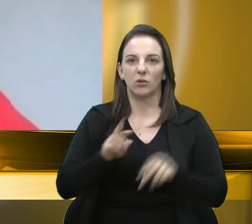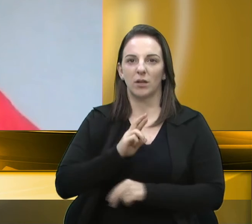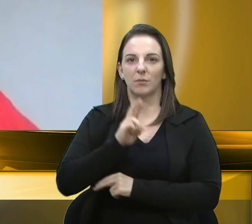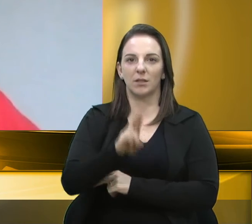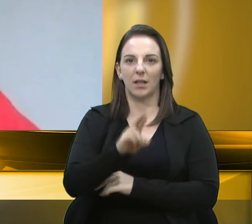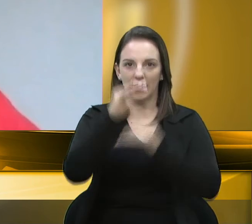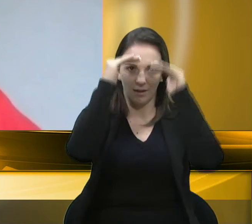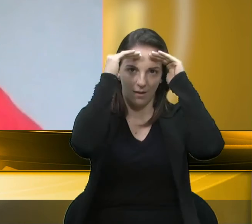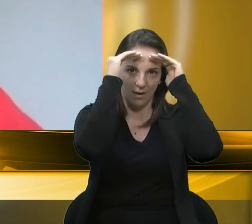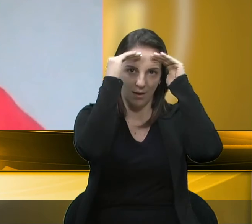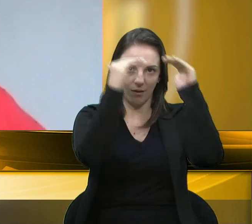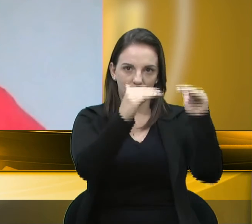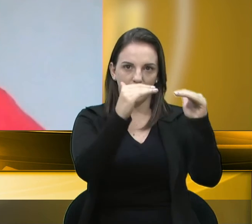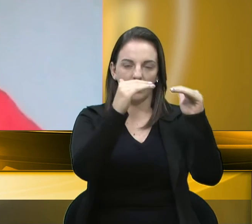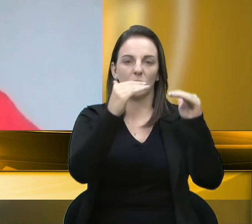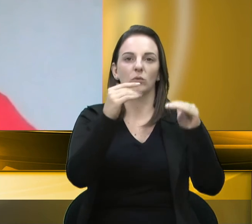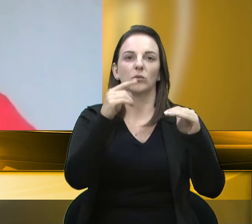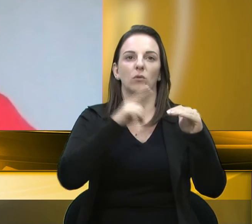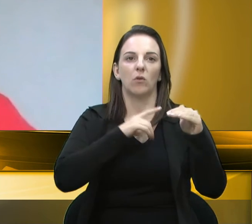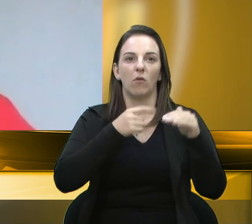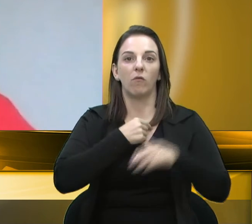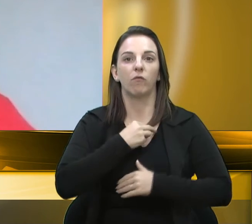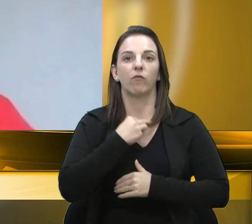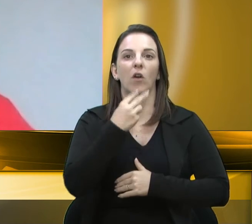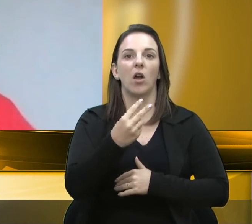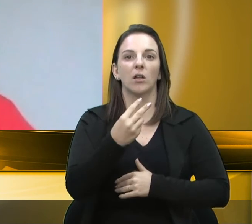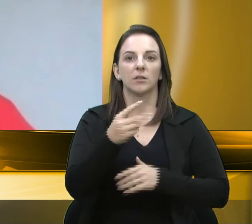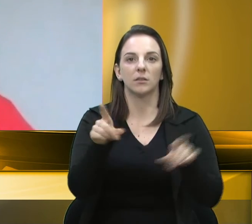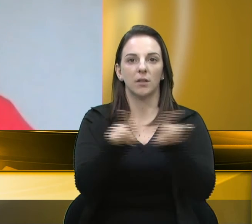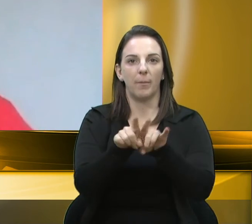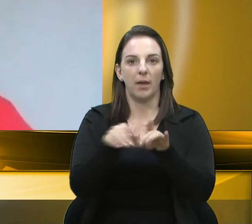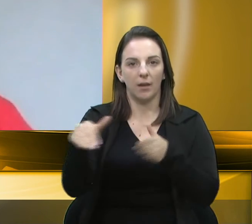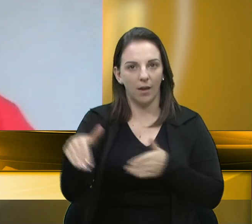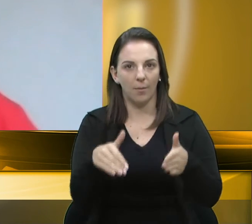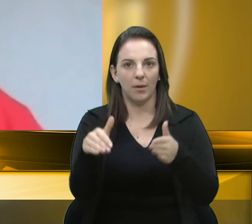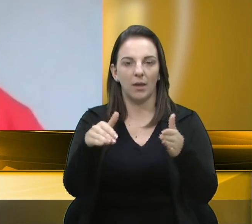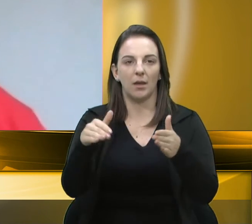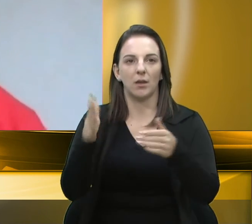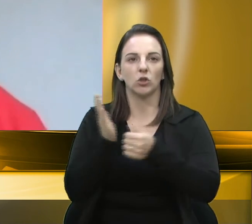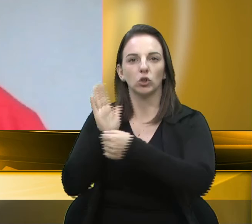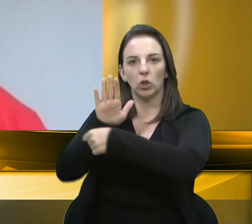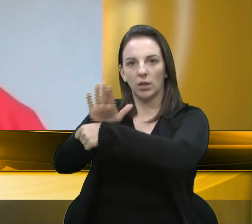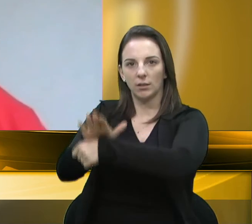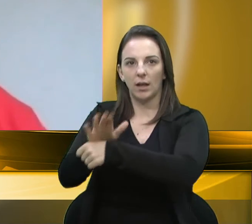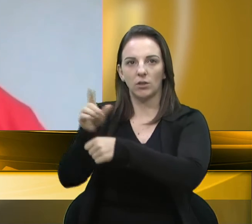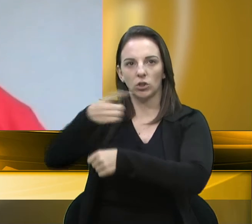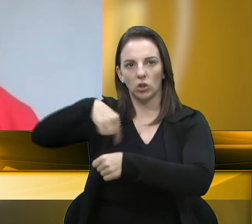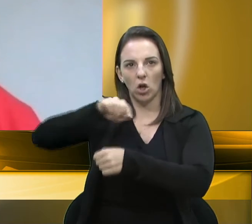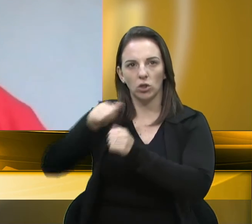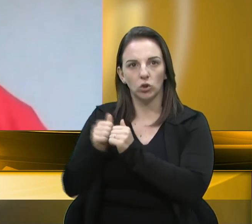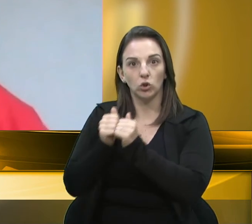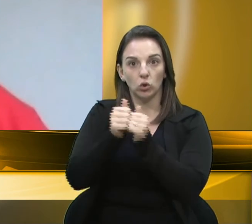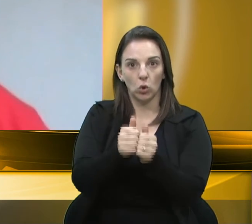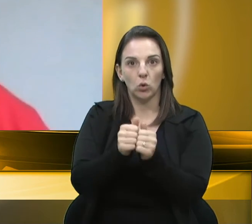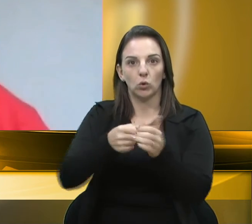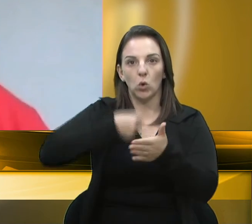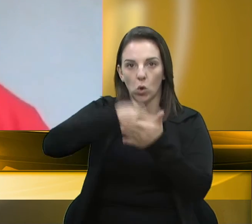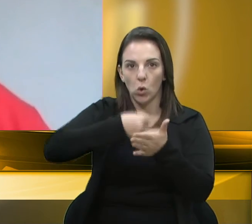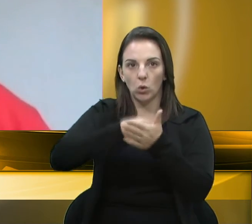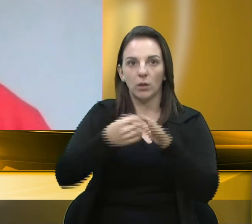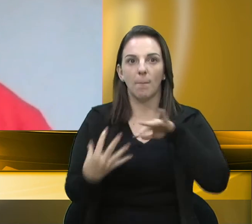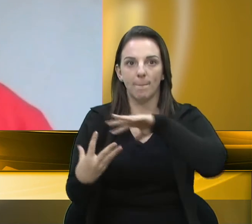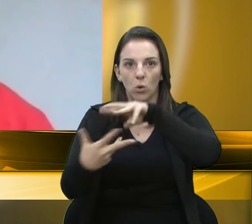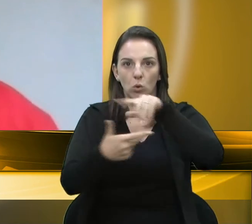respeitadas na sua voz e na sua trajetória. A minha solidariedade à senhora e seguimos sempre juntos na luta por um mundo mais